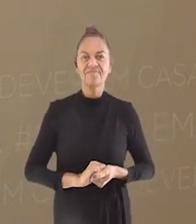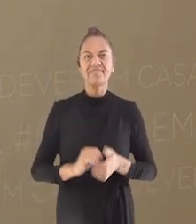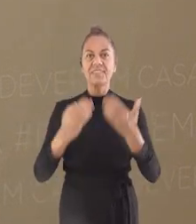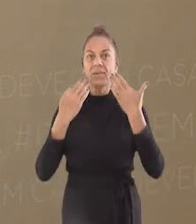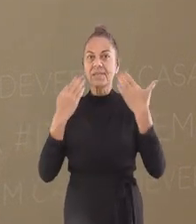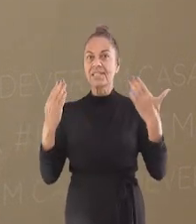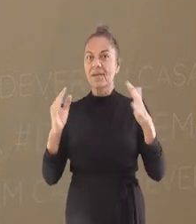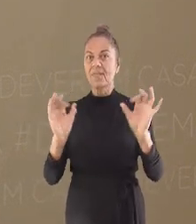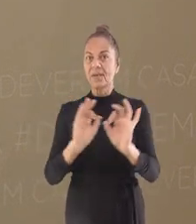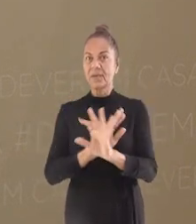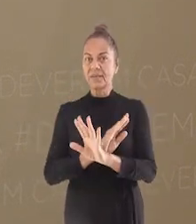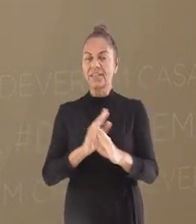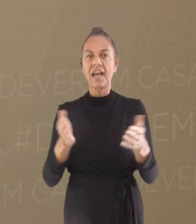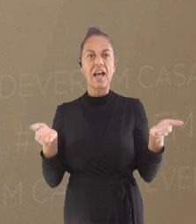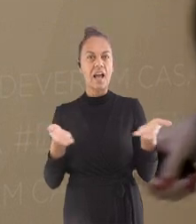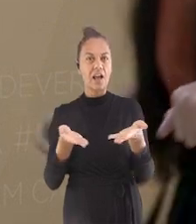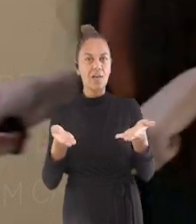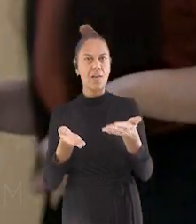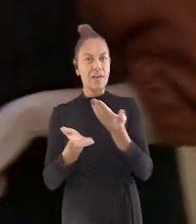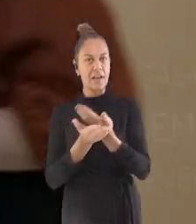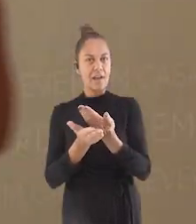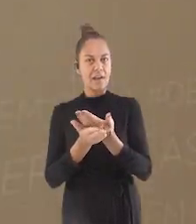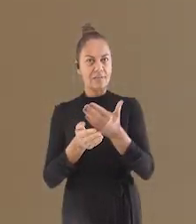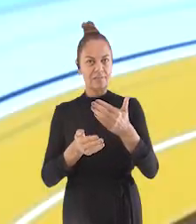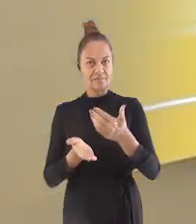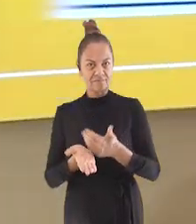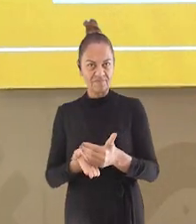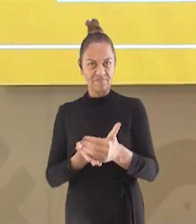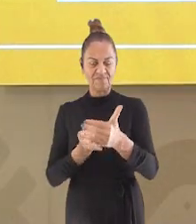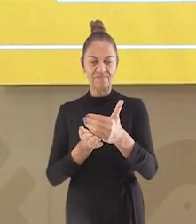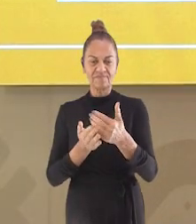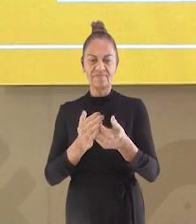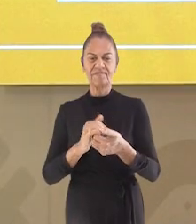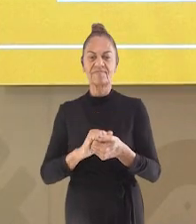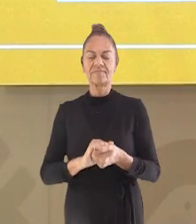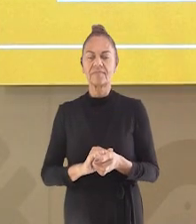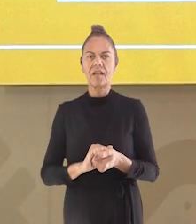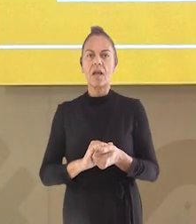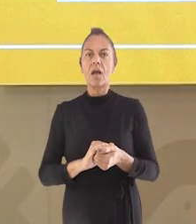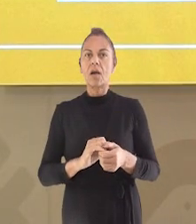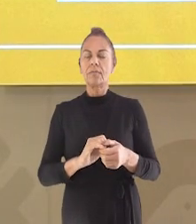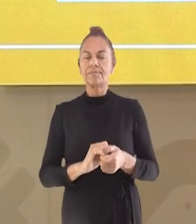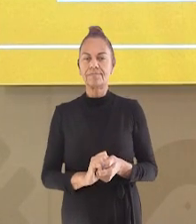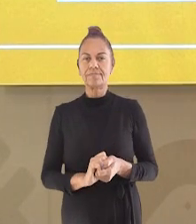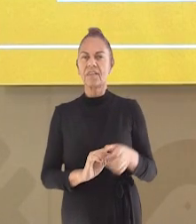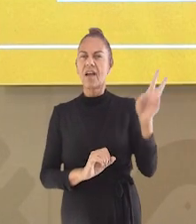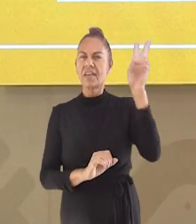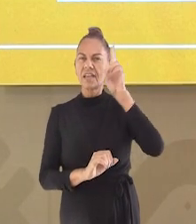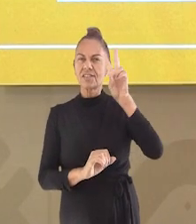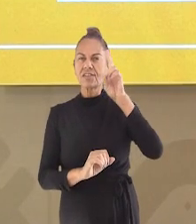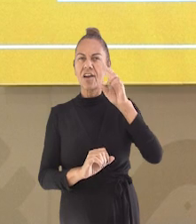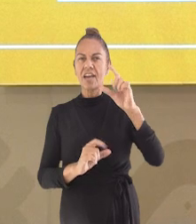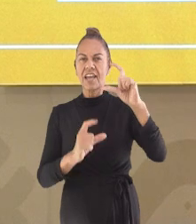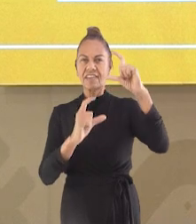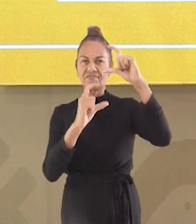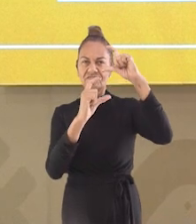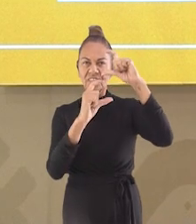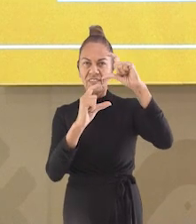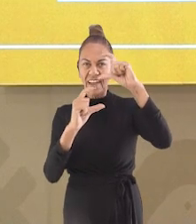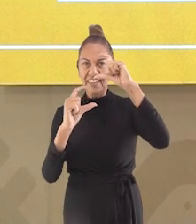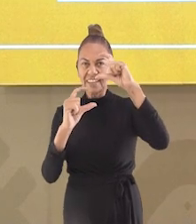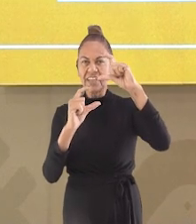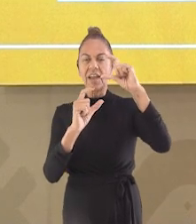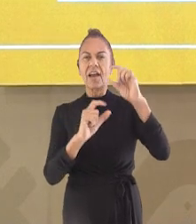Apresentações feitas, agora vamos para a nossa aula. Veja só essa história em quadrinhos. Eu vou fazer a